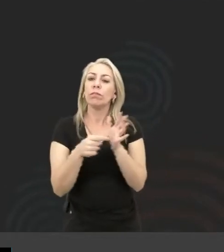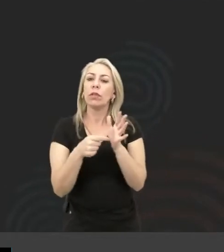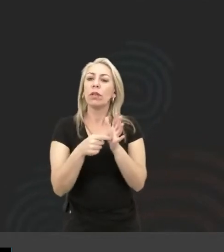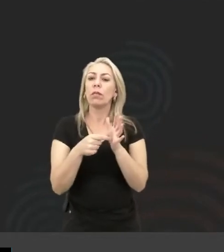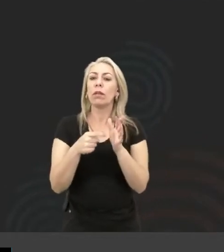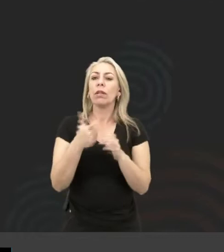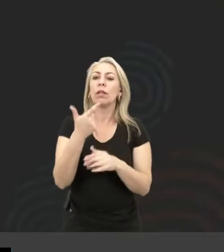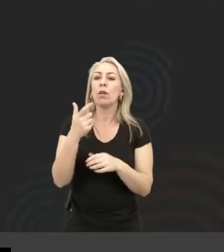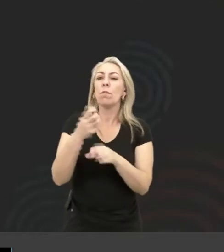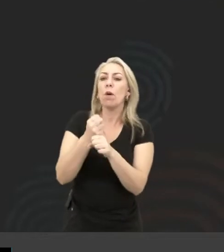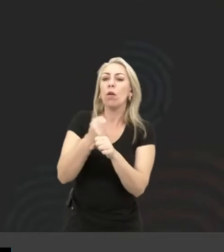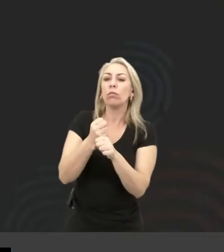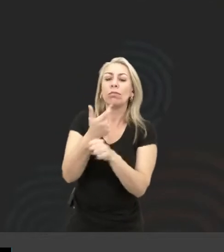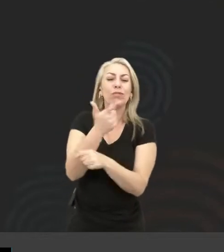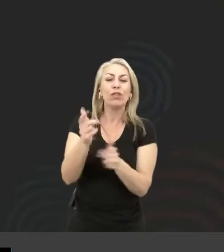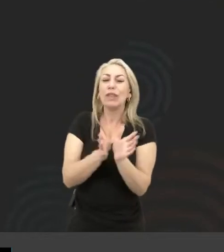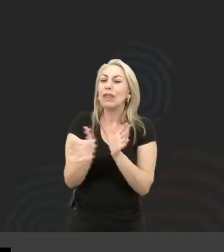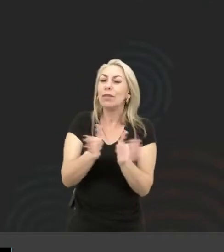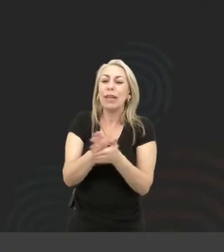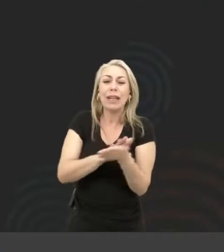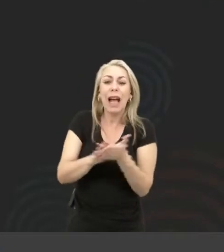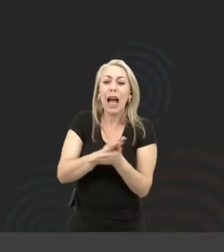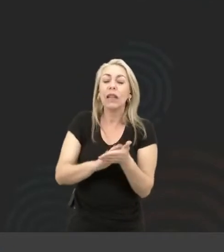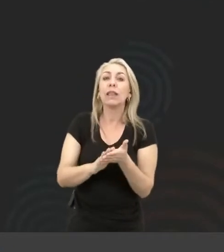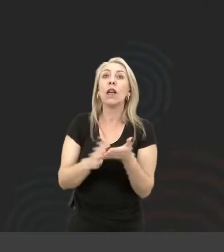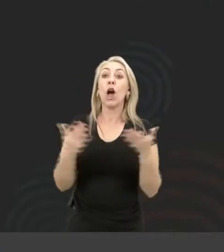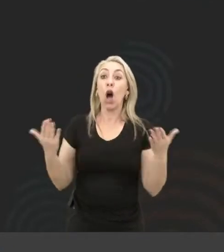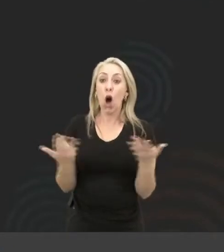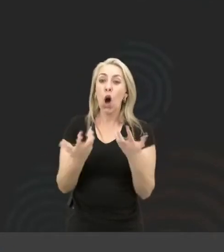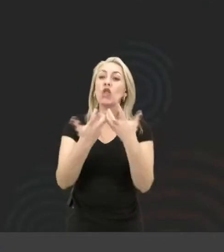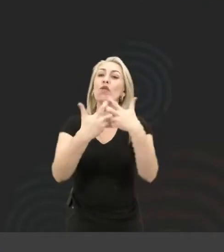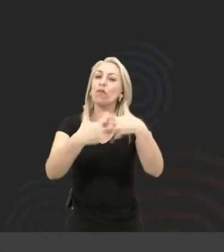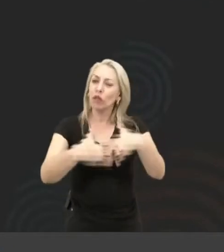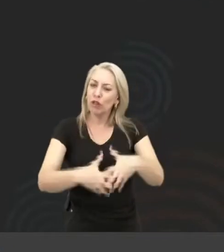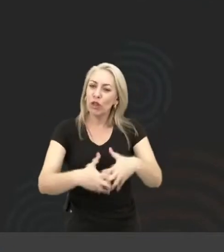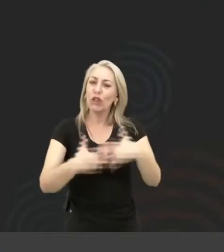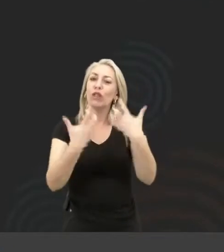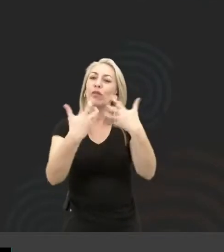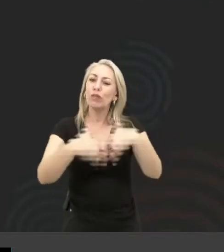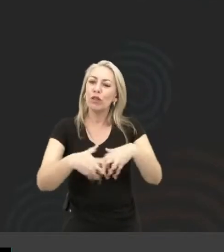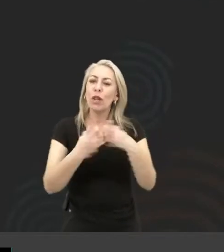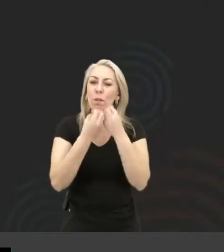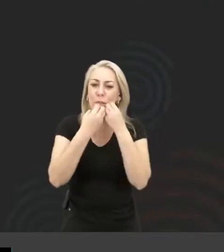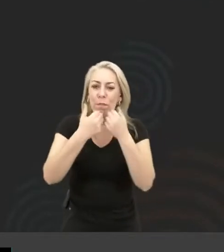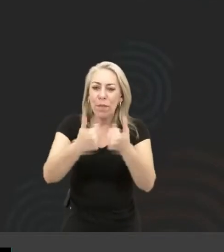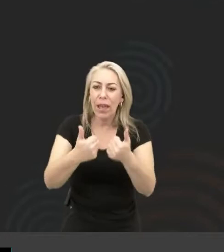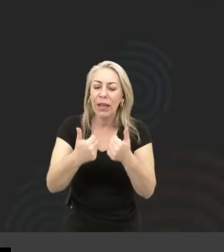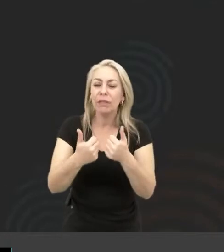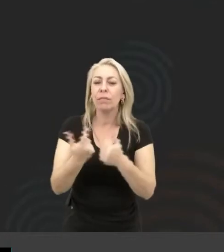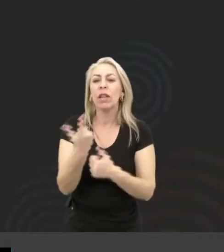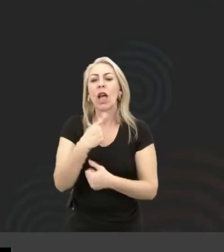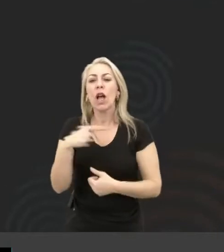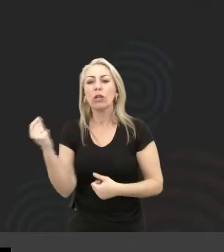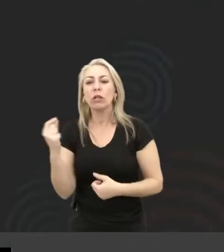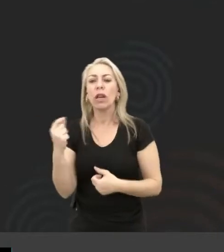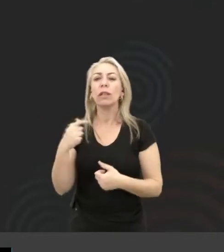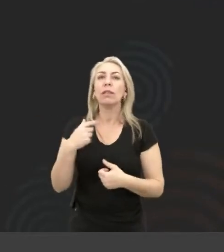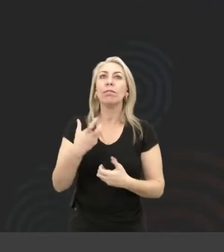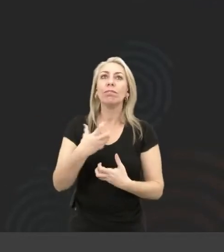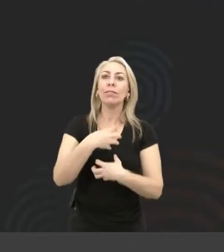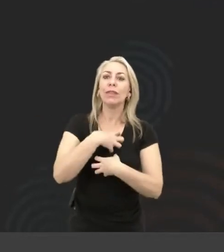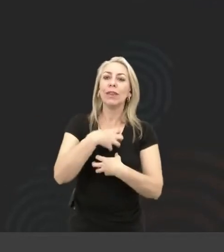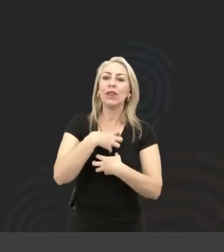inacessível. Hoje essa coisa funciona e funciona muito bem. Eu saí de lá com a